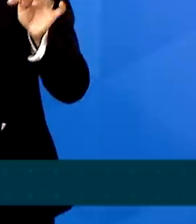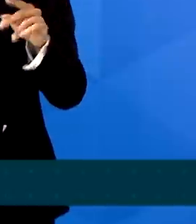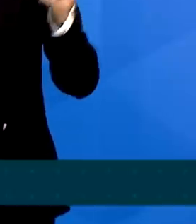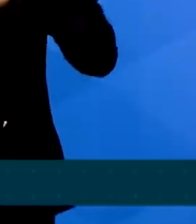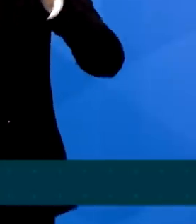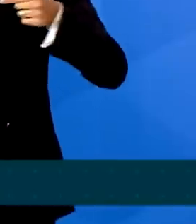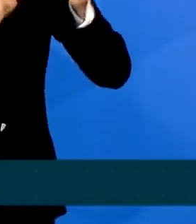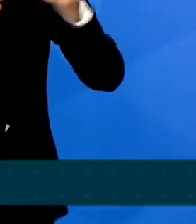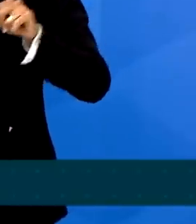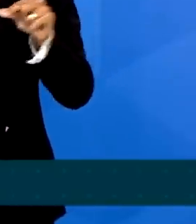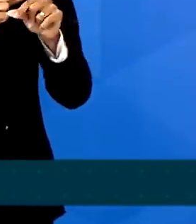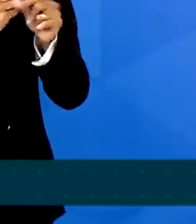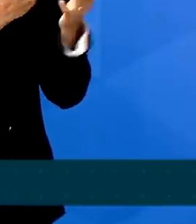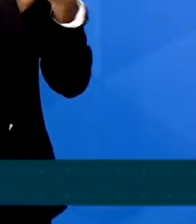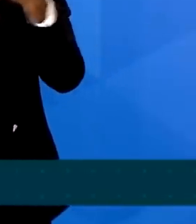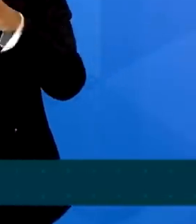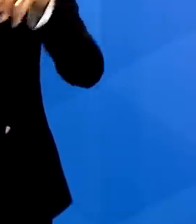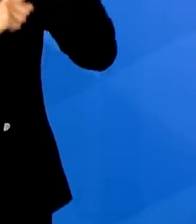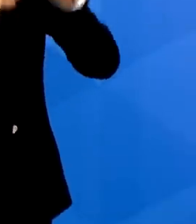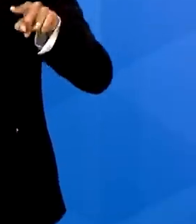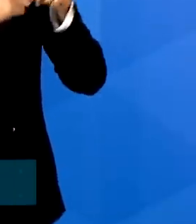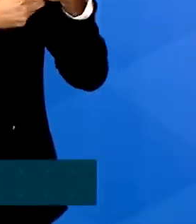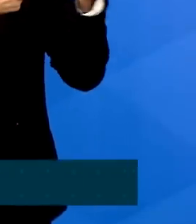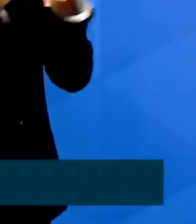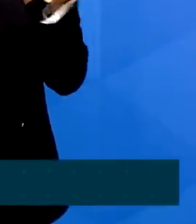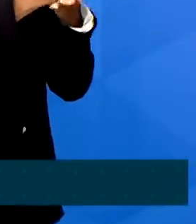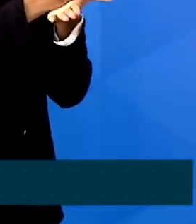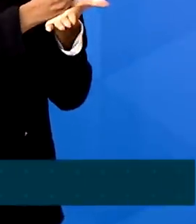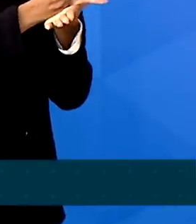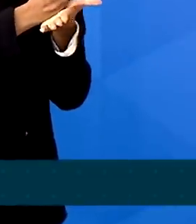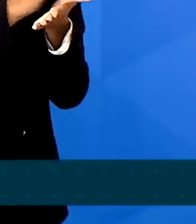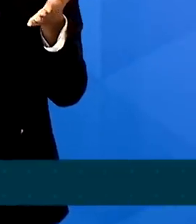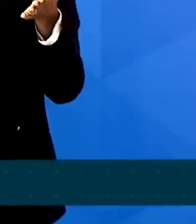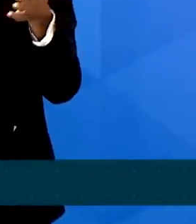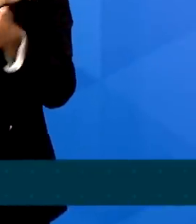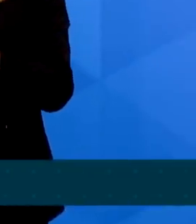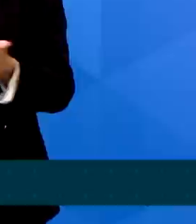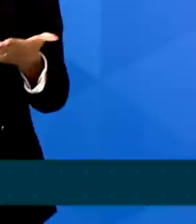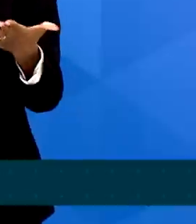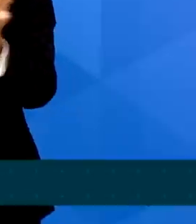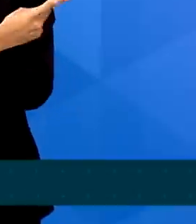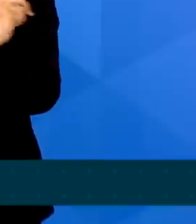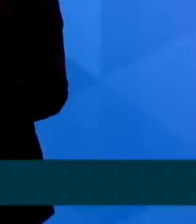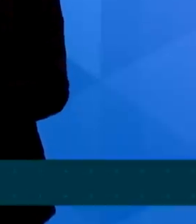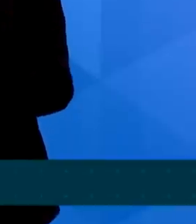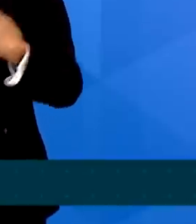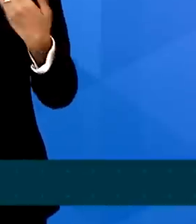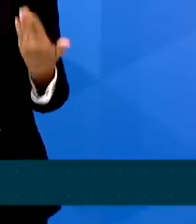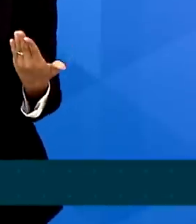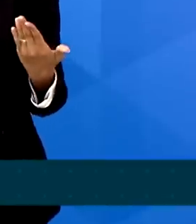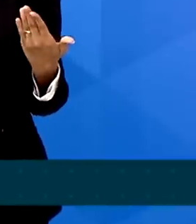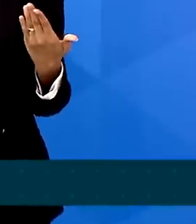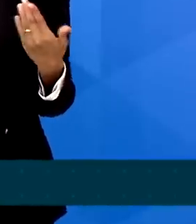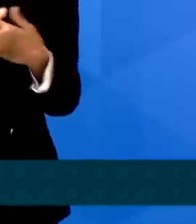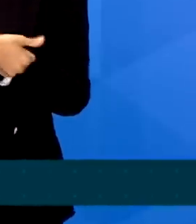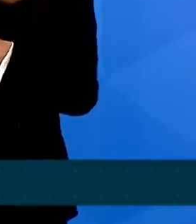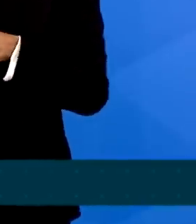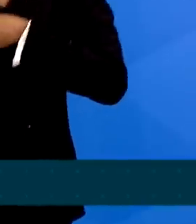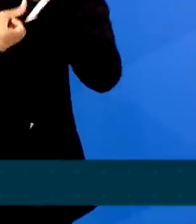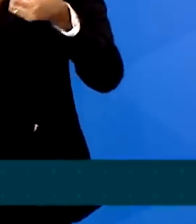insumos farmacológicos, IFA, já acontecerá ao final do primeiro semestre,